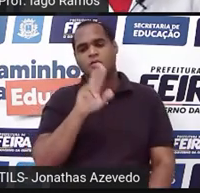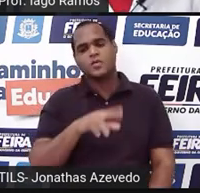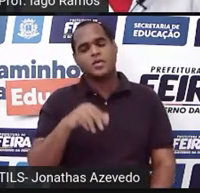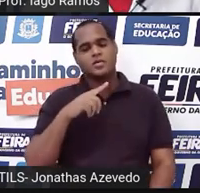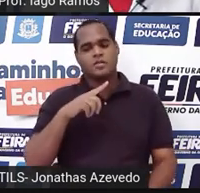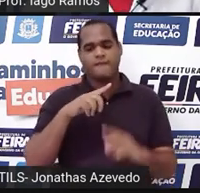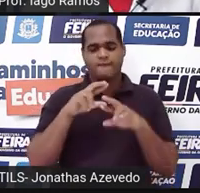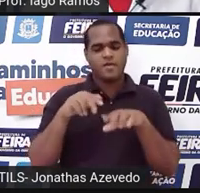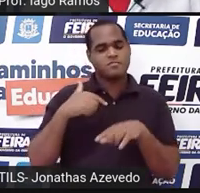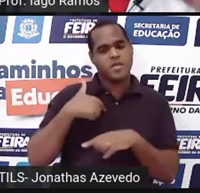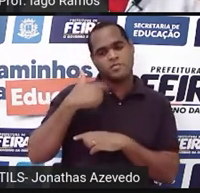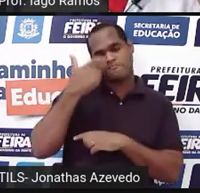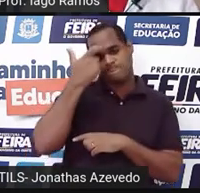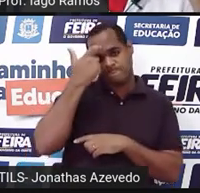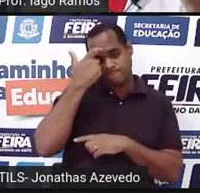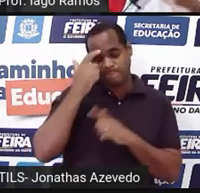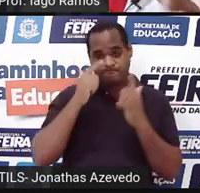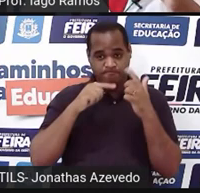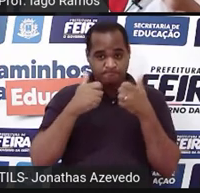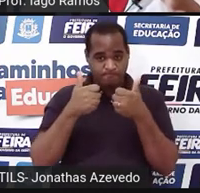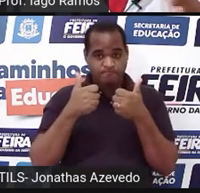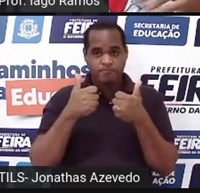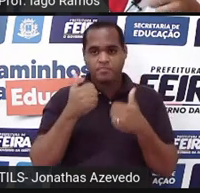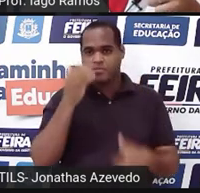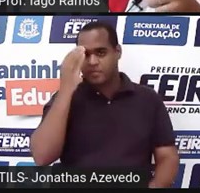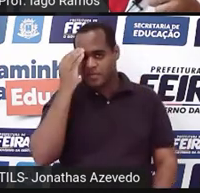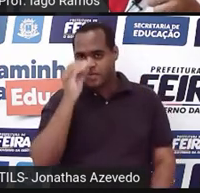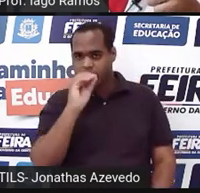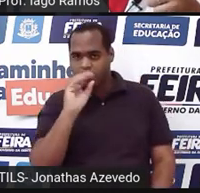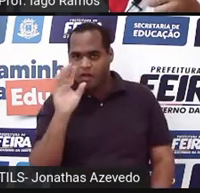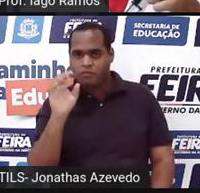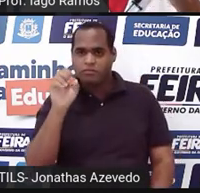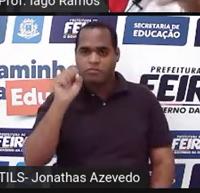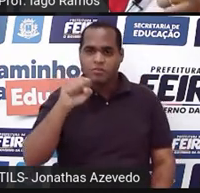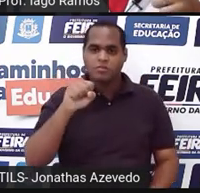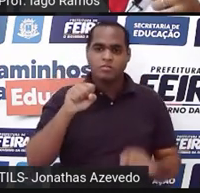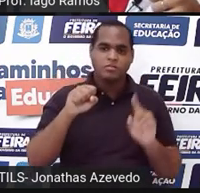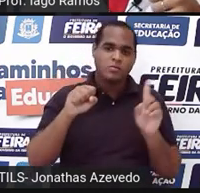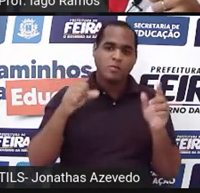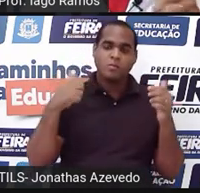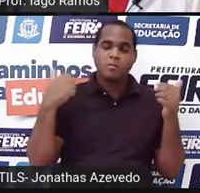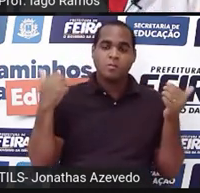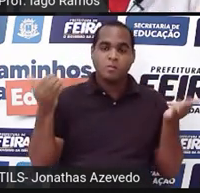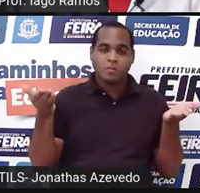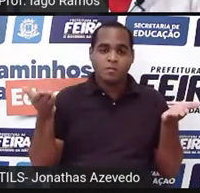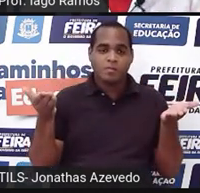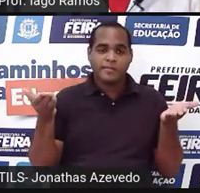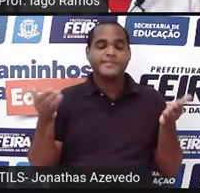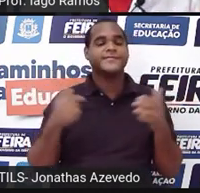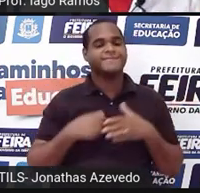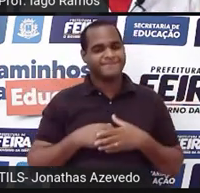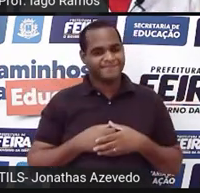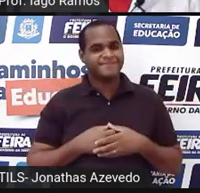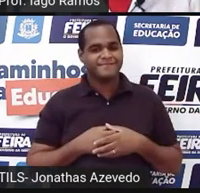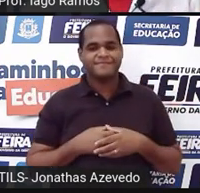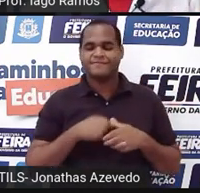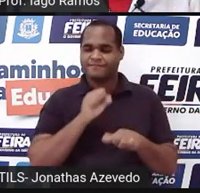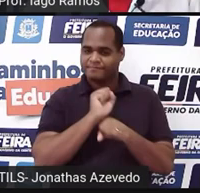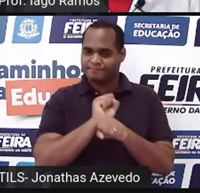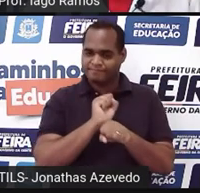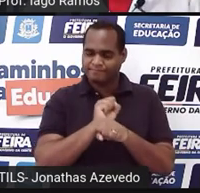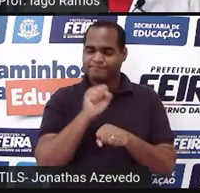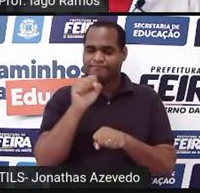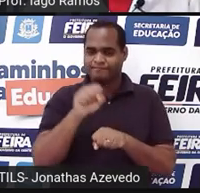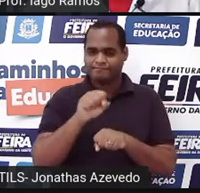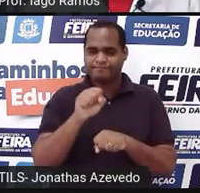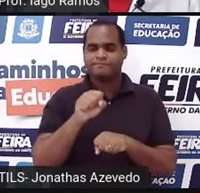fazer cálculo mental, tá bom? Deu para entender? Sim ou não? Bom, eu espero que sim.